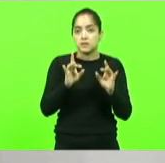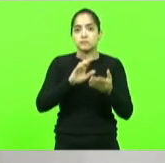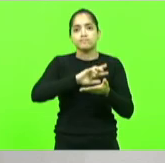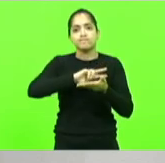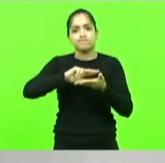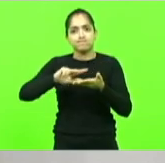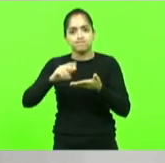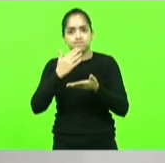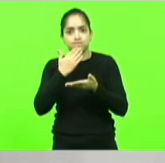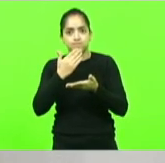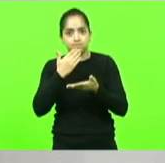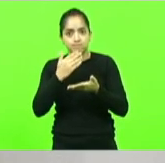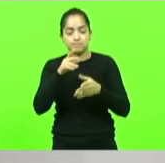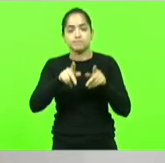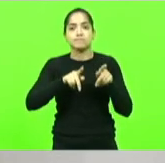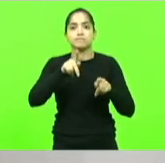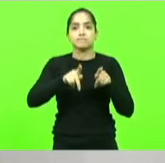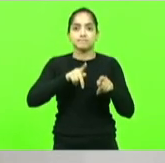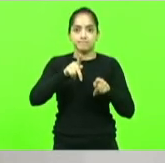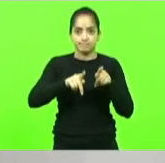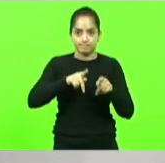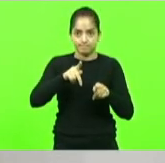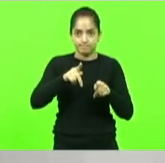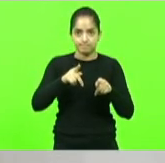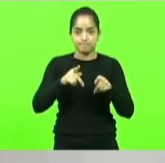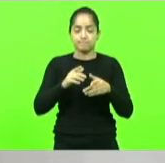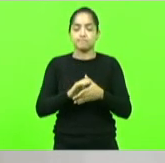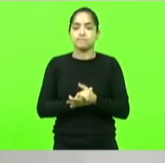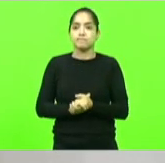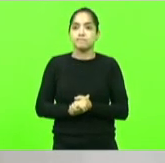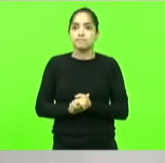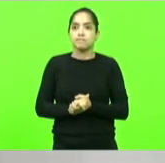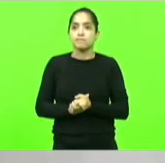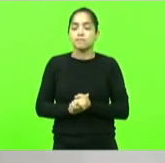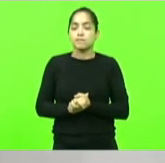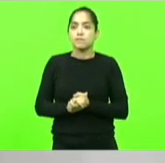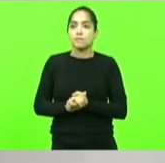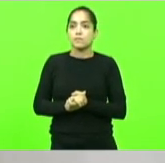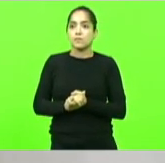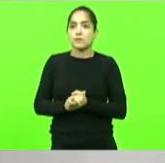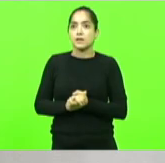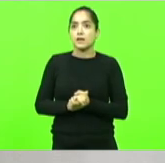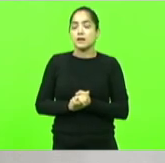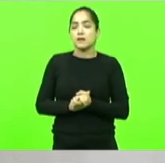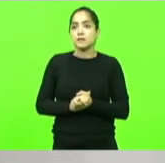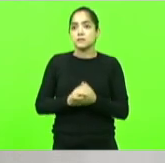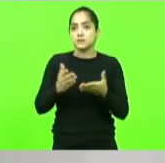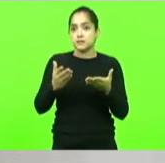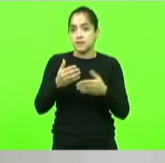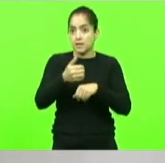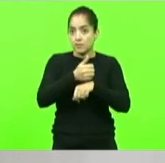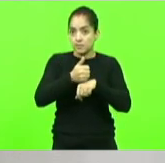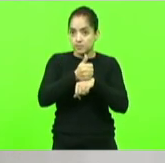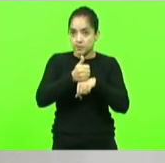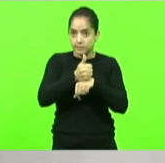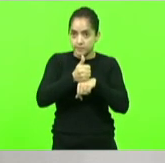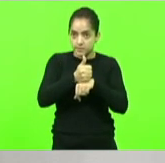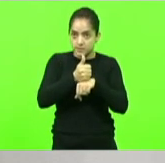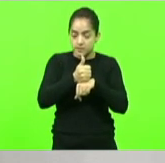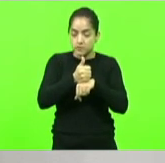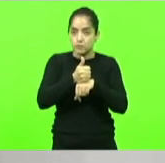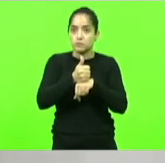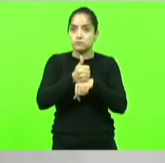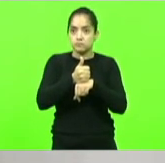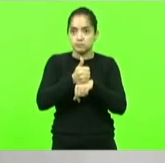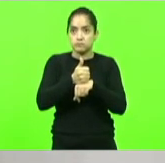demandas da população e das instituições a psicologia é uma profissão cotidianamente